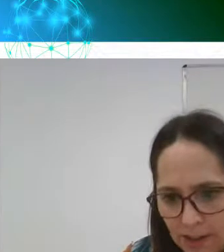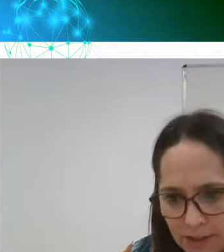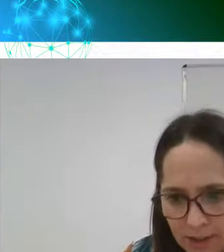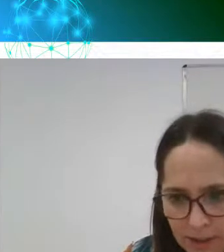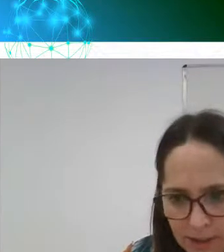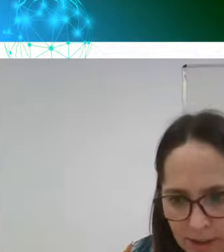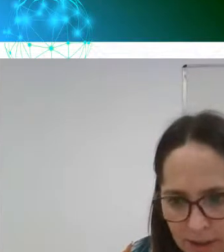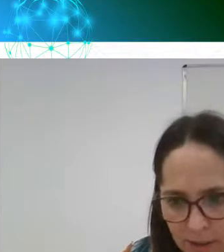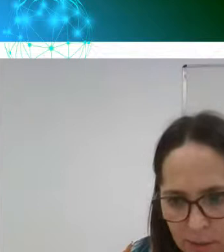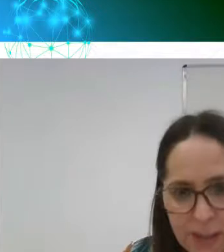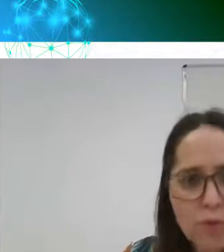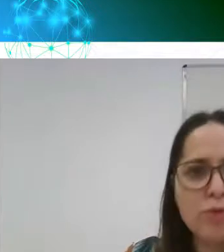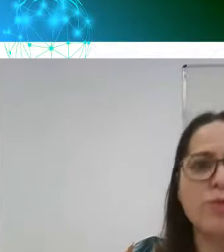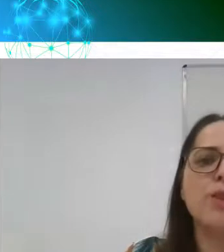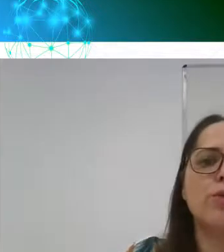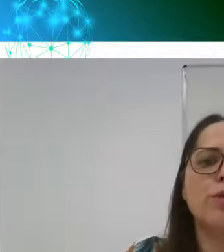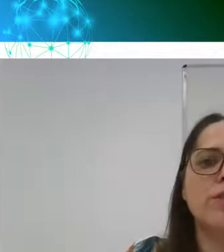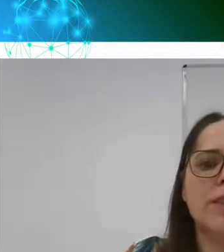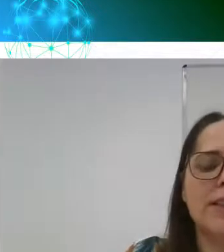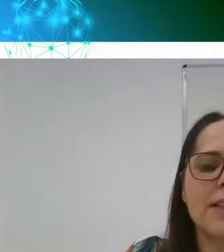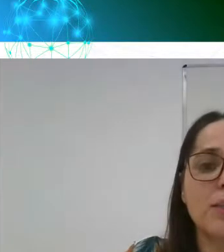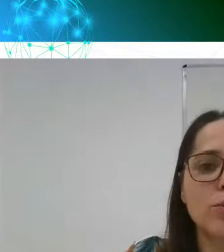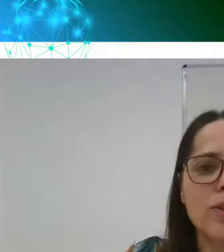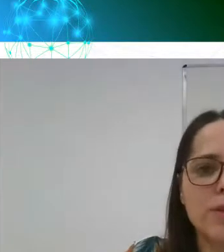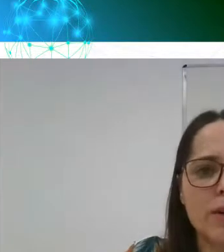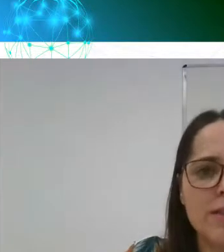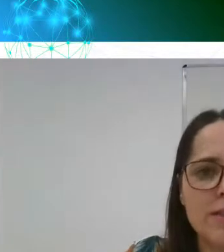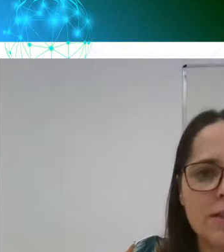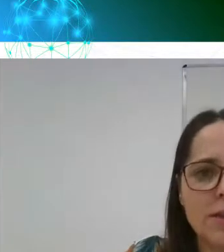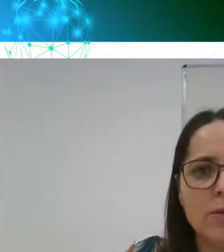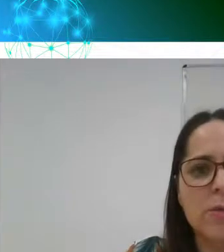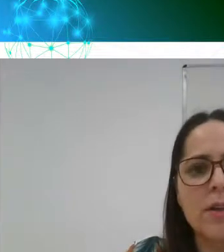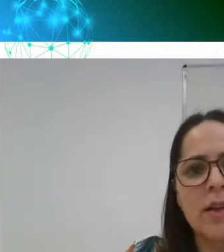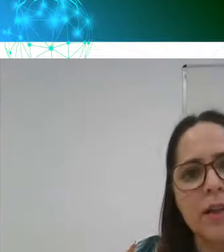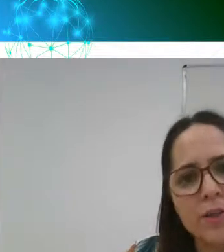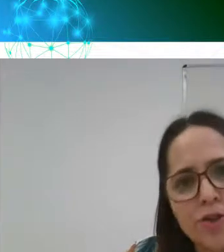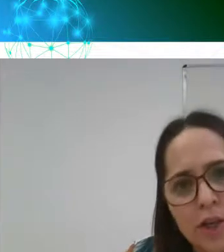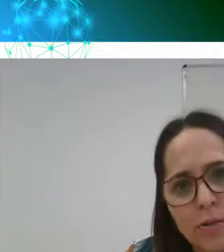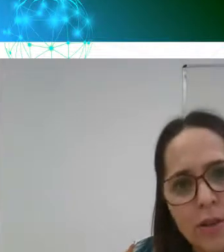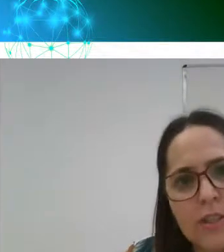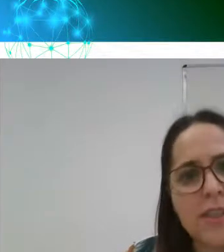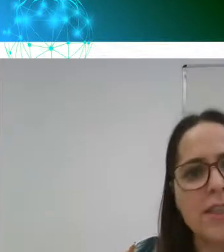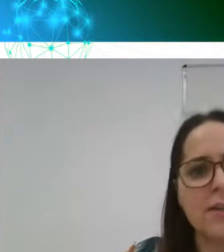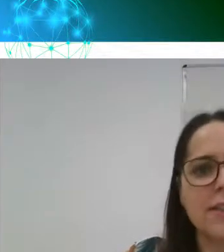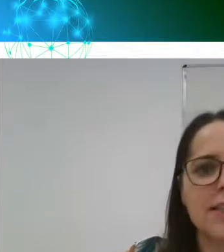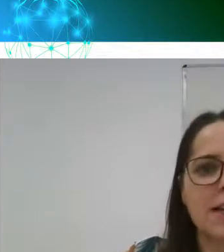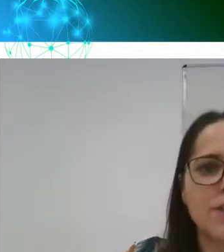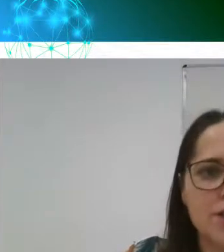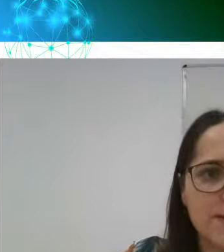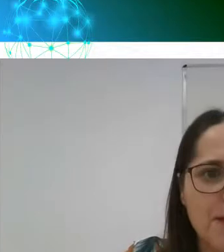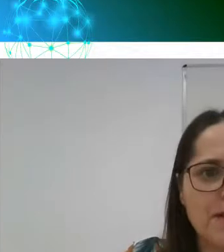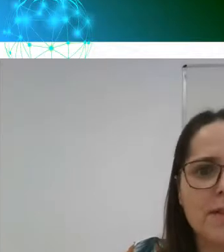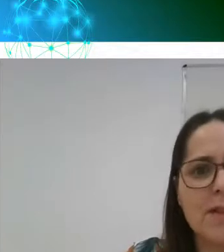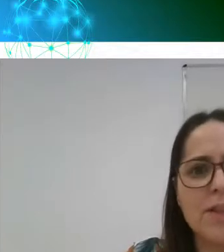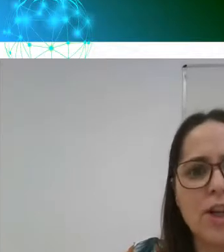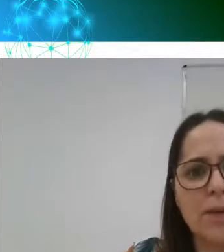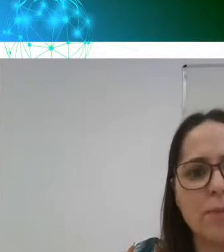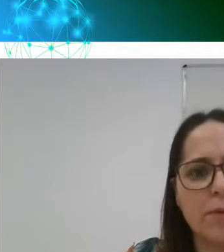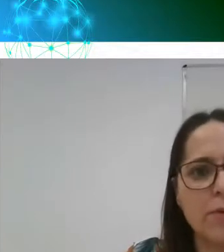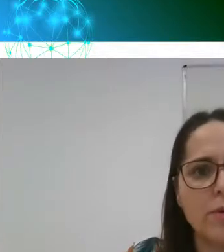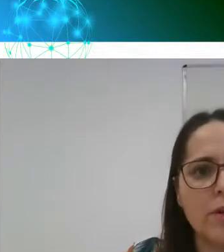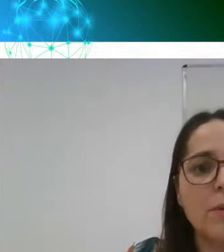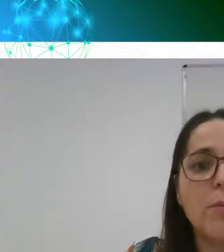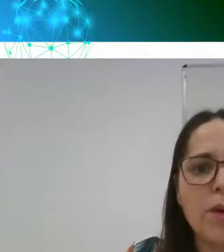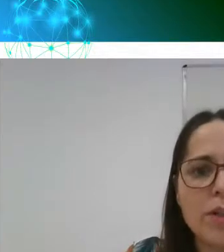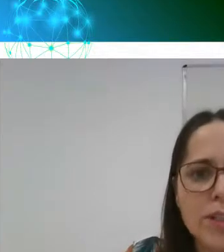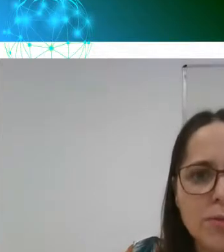aguardar mais alguns minutos, até 14 horas e 5. E aí, o Tiago não acessando a sala, a gente passa aí já